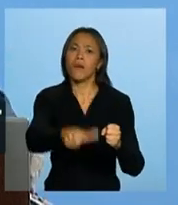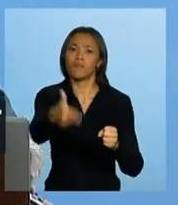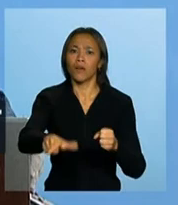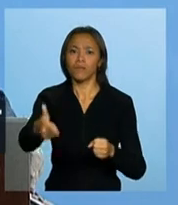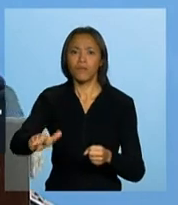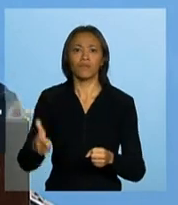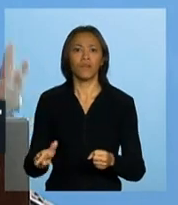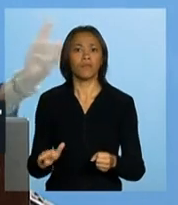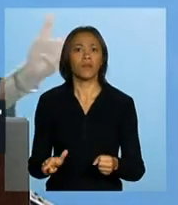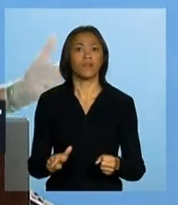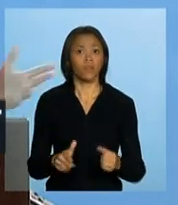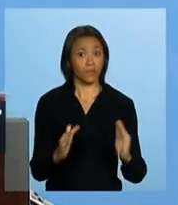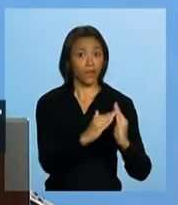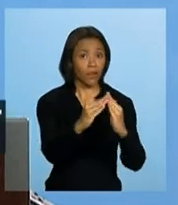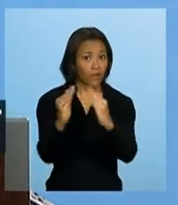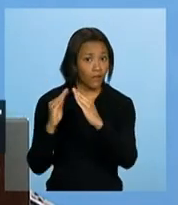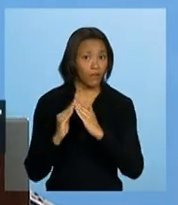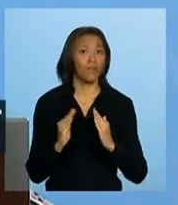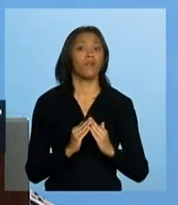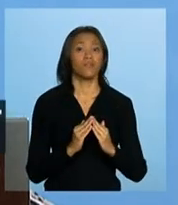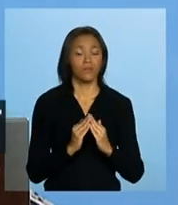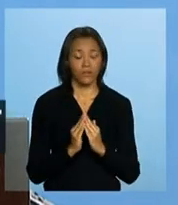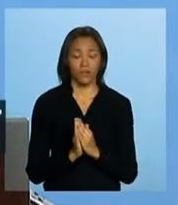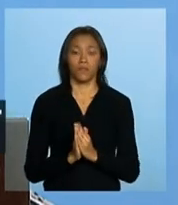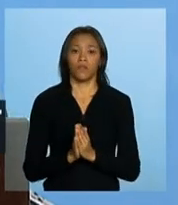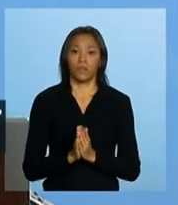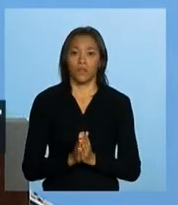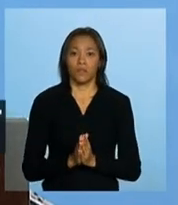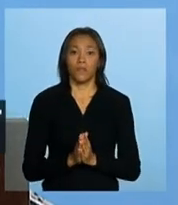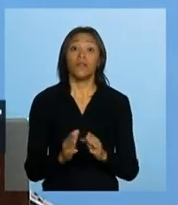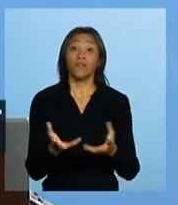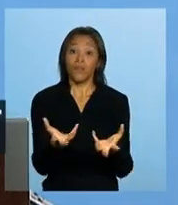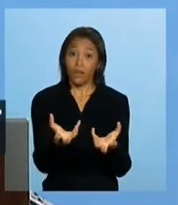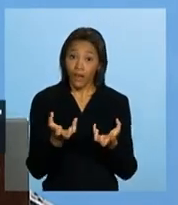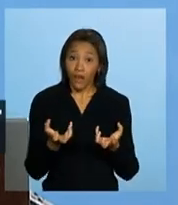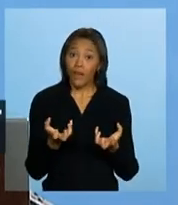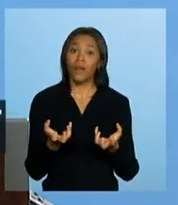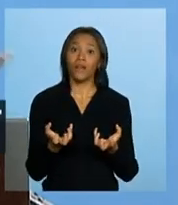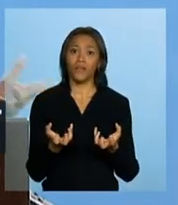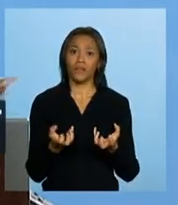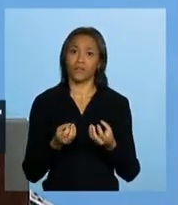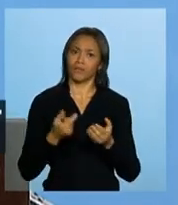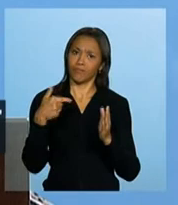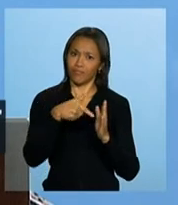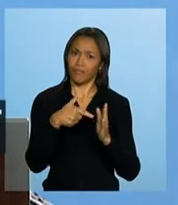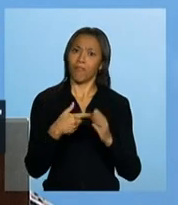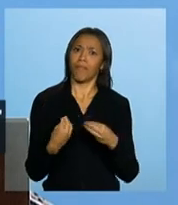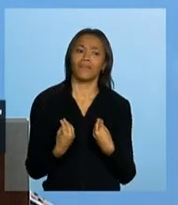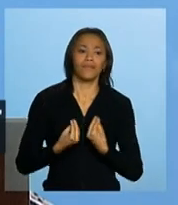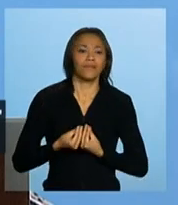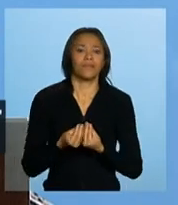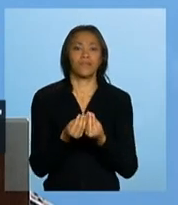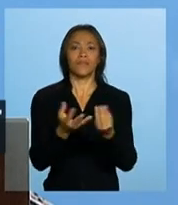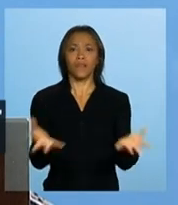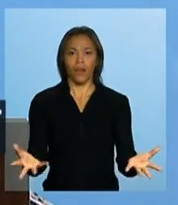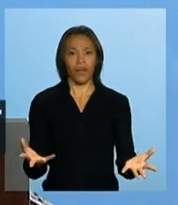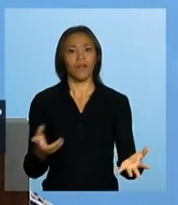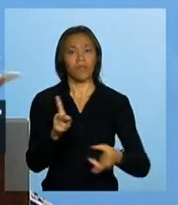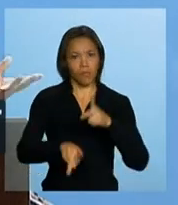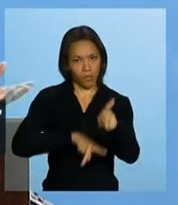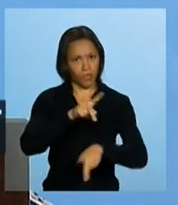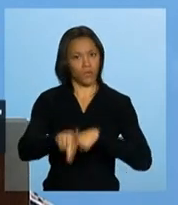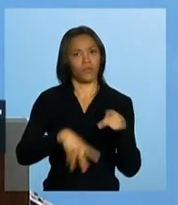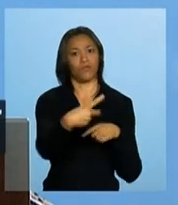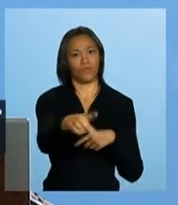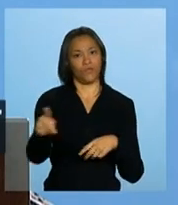moradias e que querem isso como benefício para a população dos seus municípios.